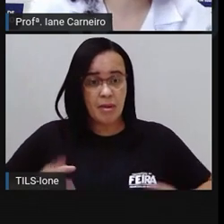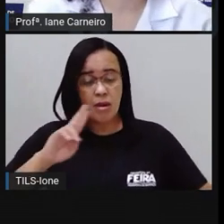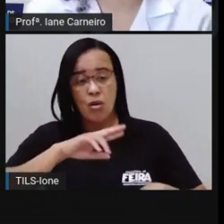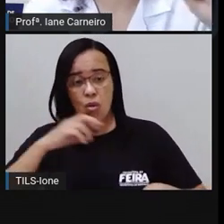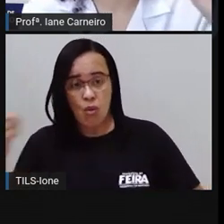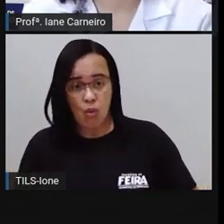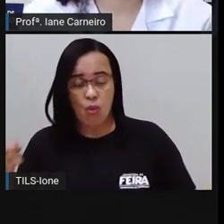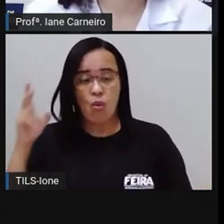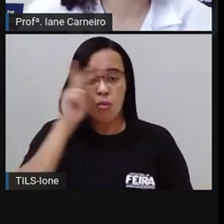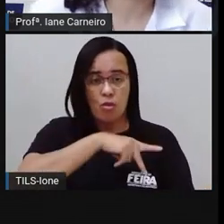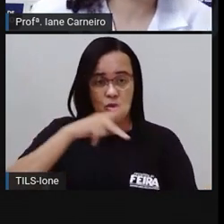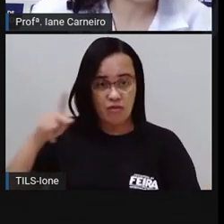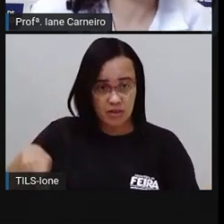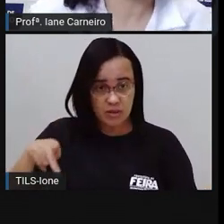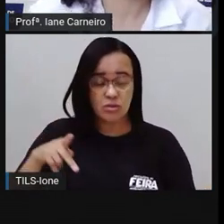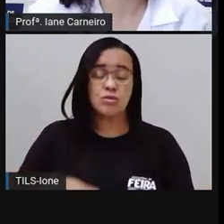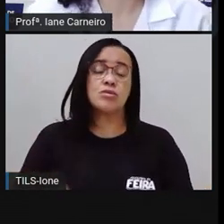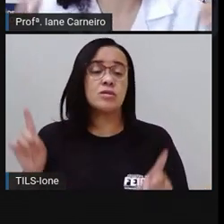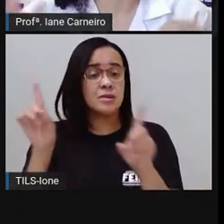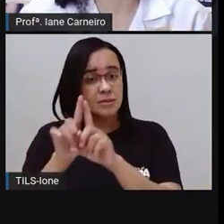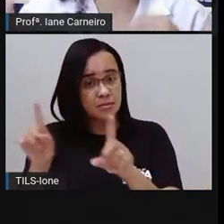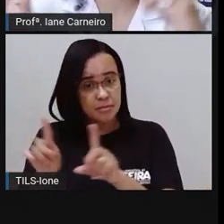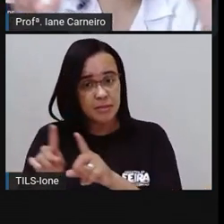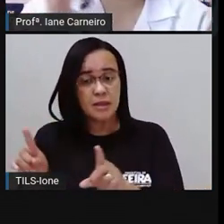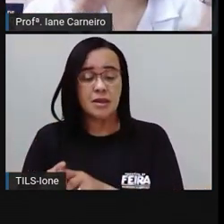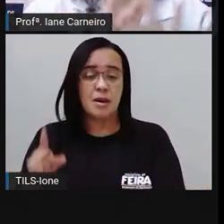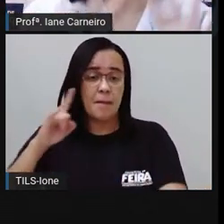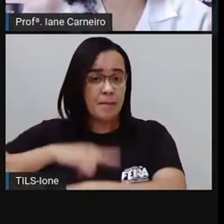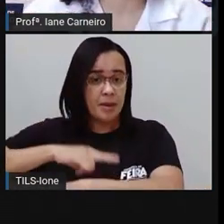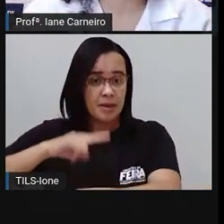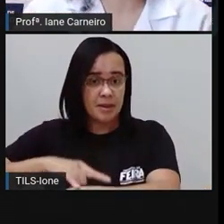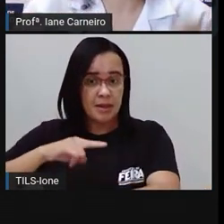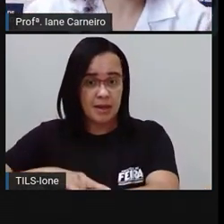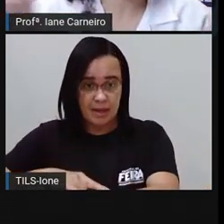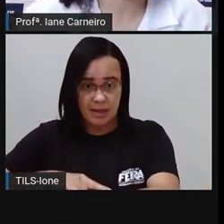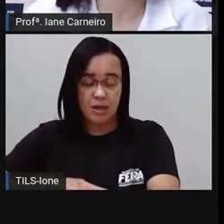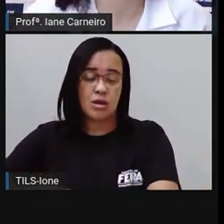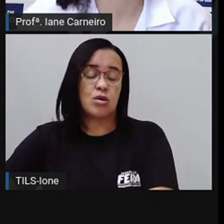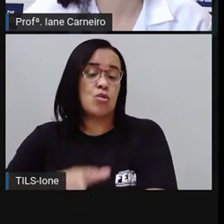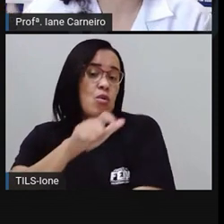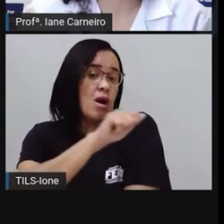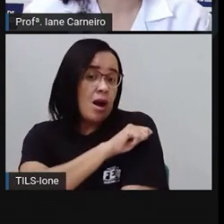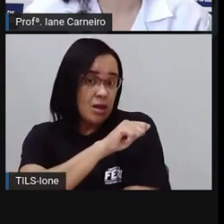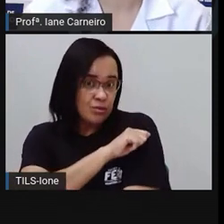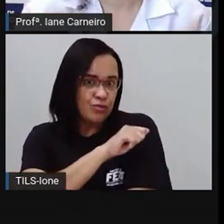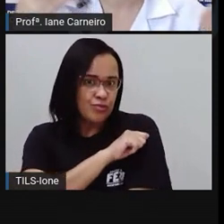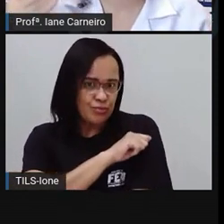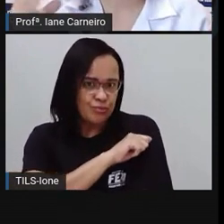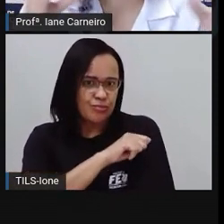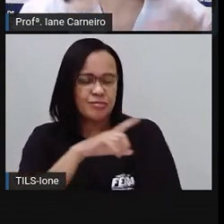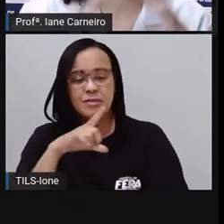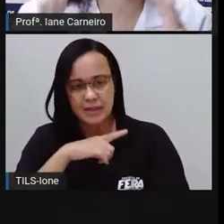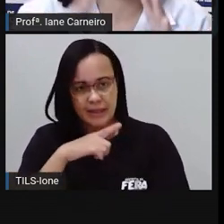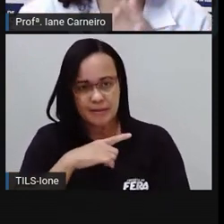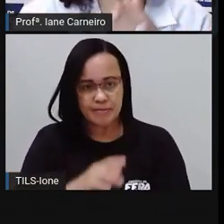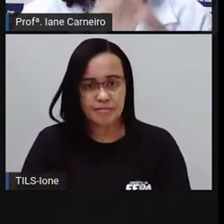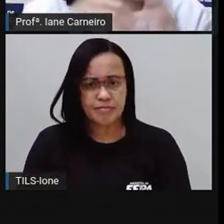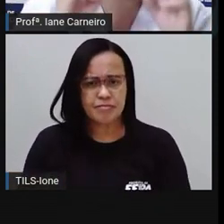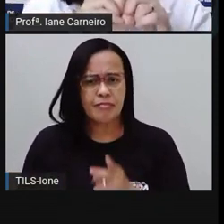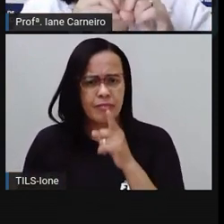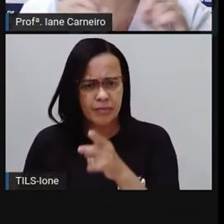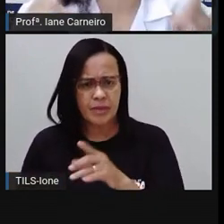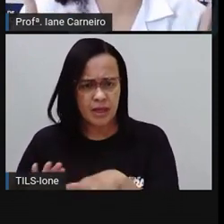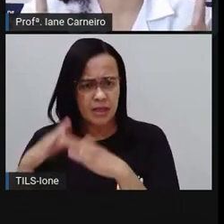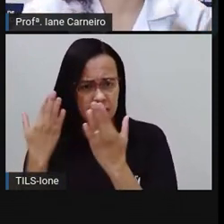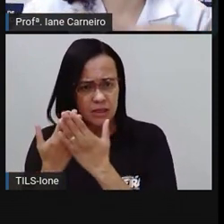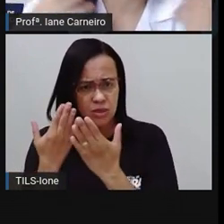crianças, o banheiro dos estudantes, né? Porque banheiro de adulto e banheiro de criança não pode ser o mesmo, né? Então, lá não vai ter